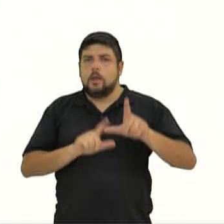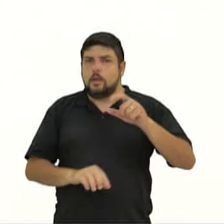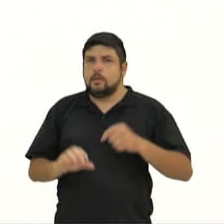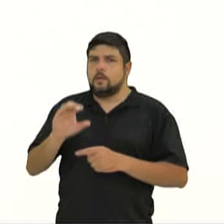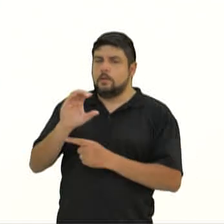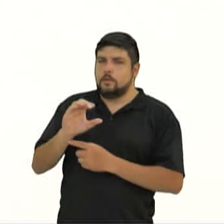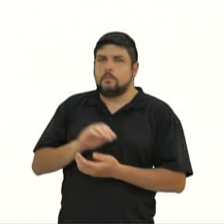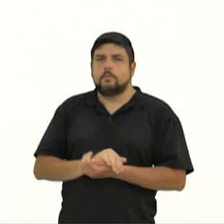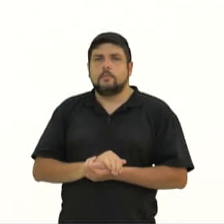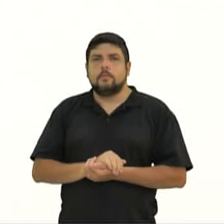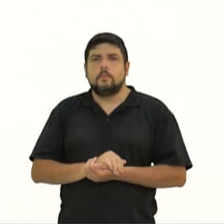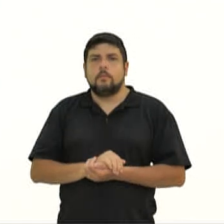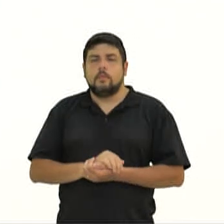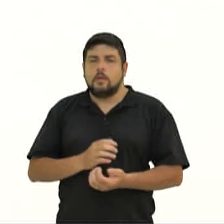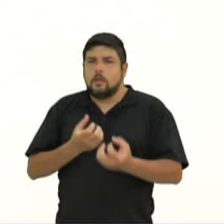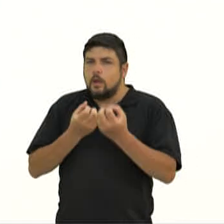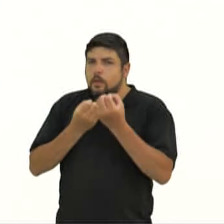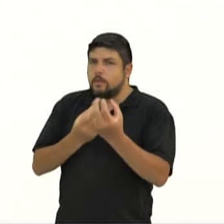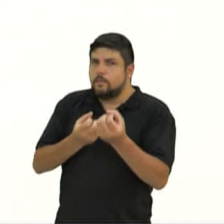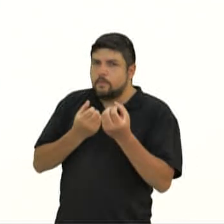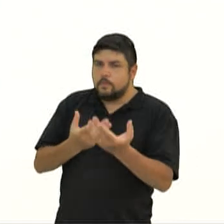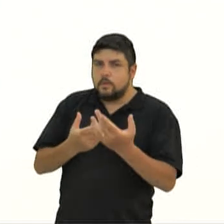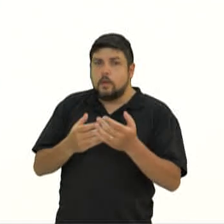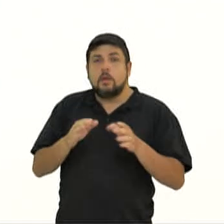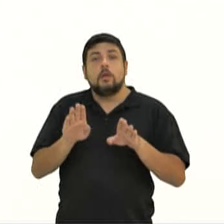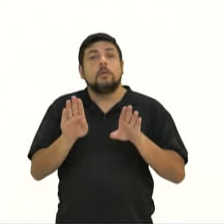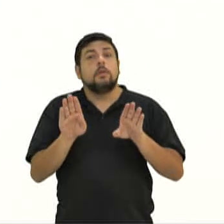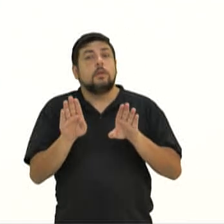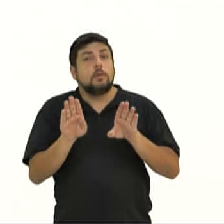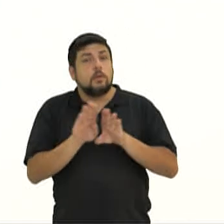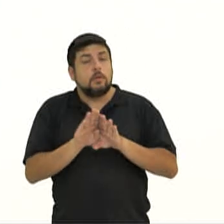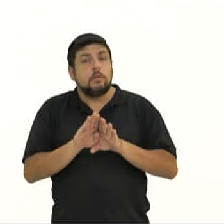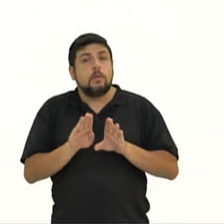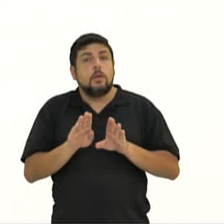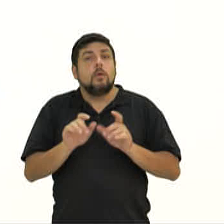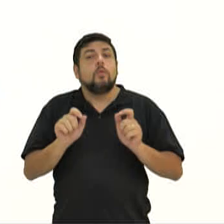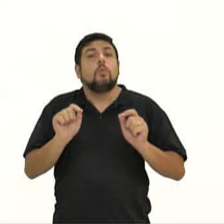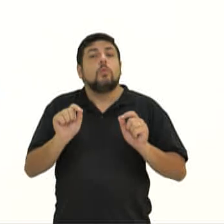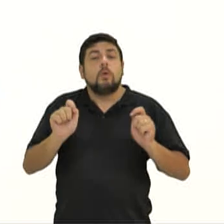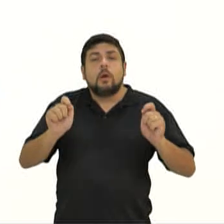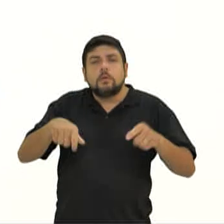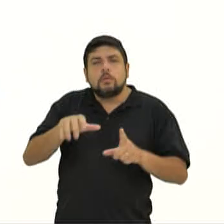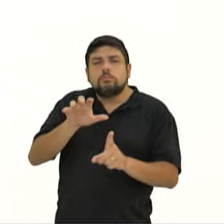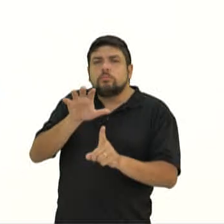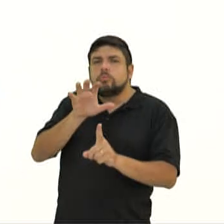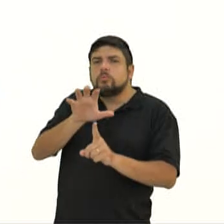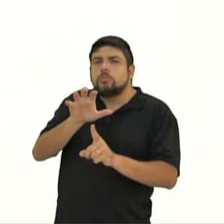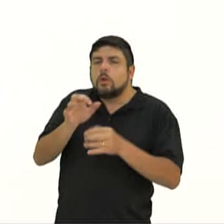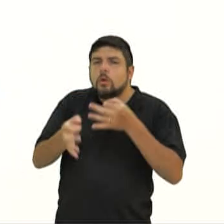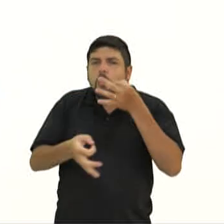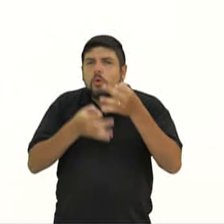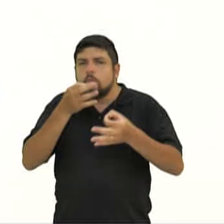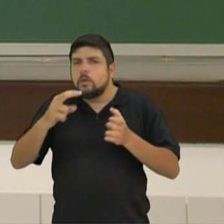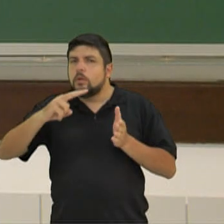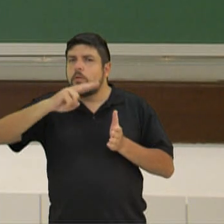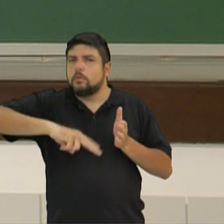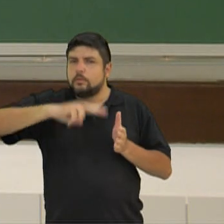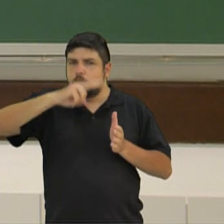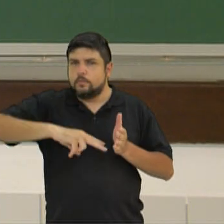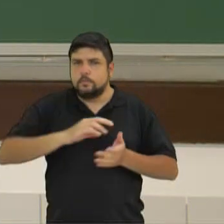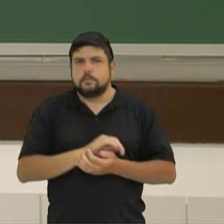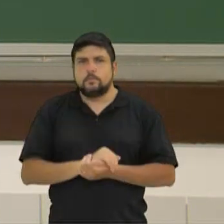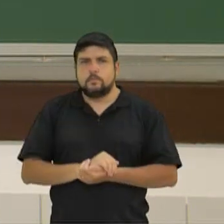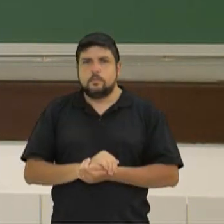intuito de informar e, ao mesmo tempo, que prevê criar uma opinião nos leitores. Então, a reportagem